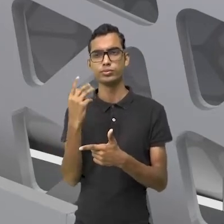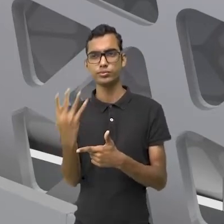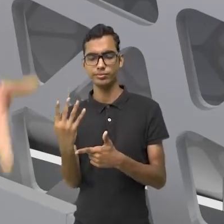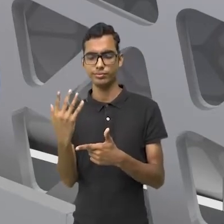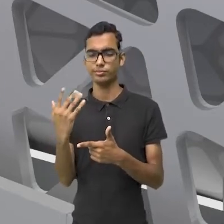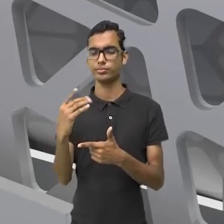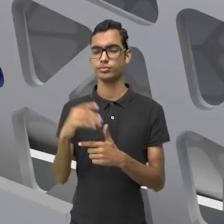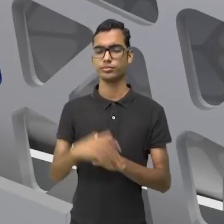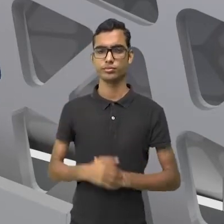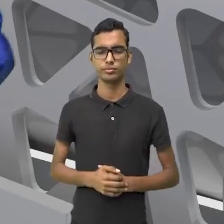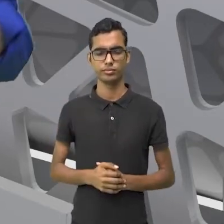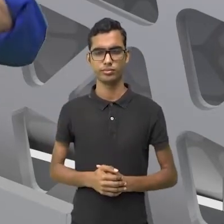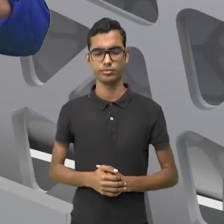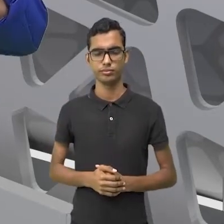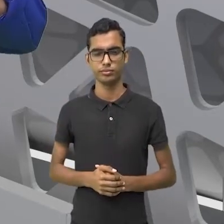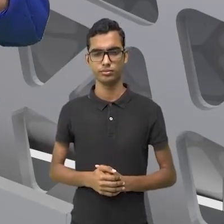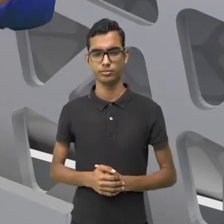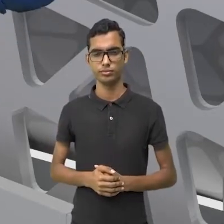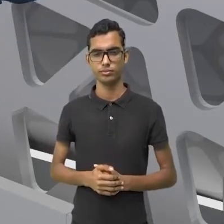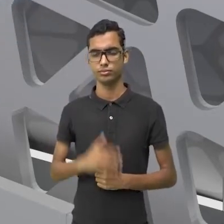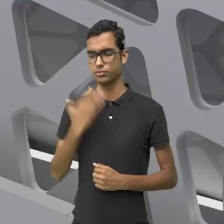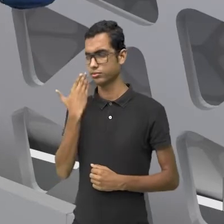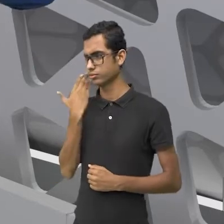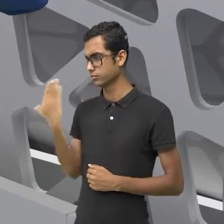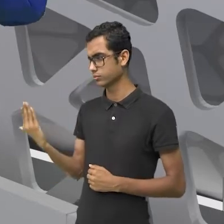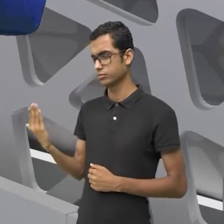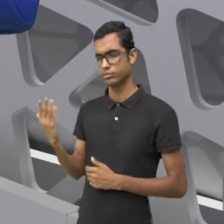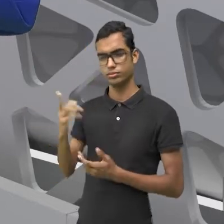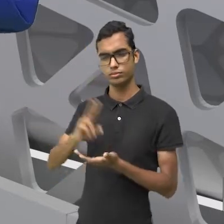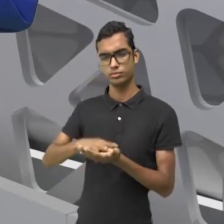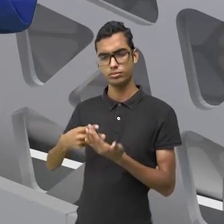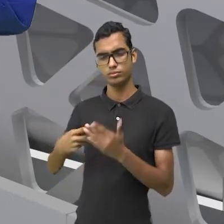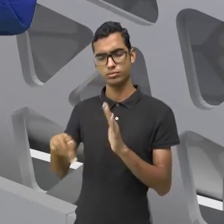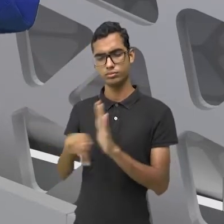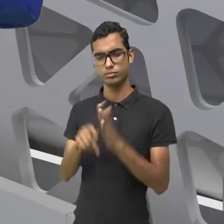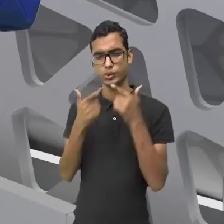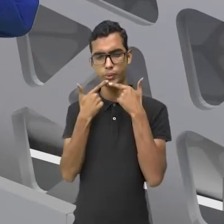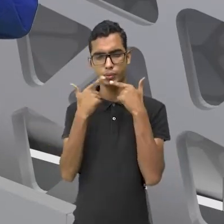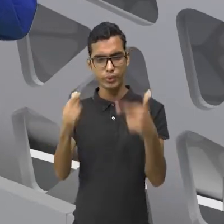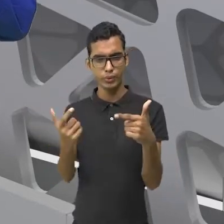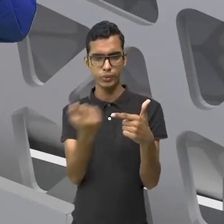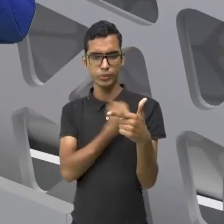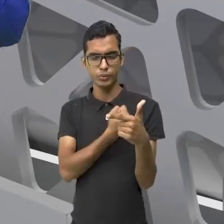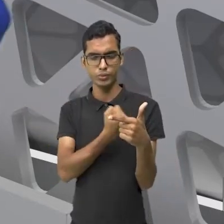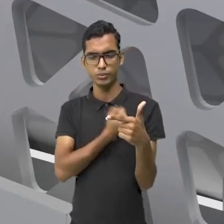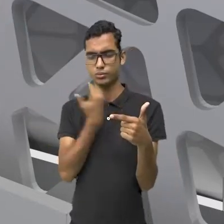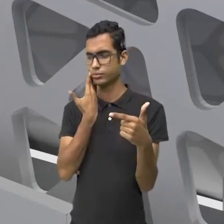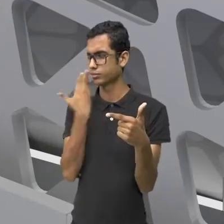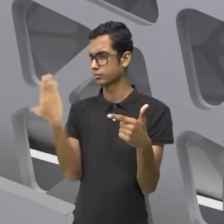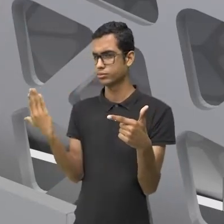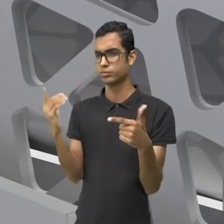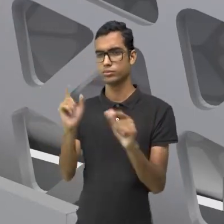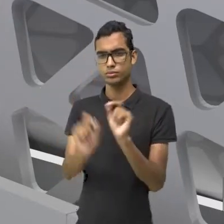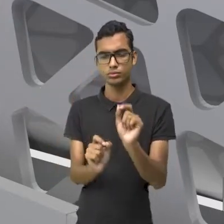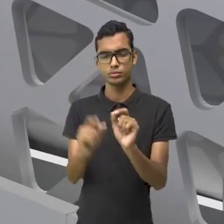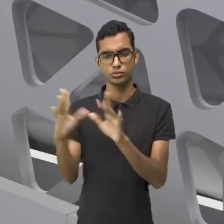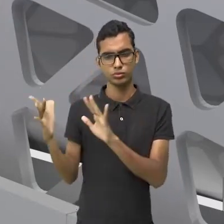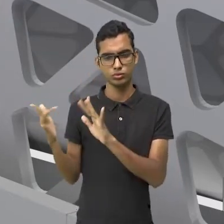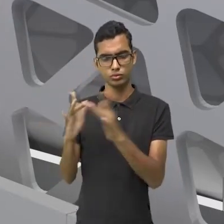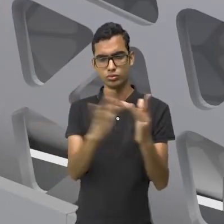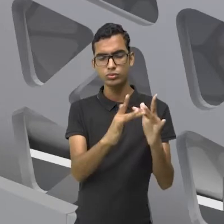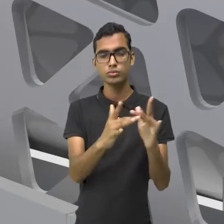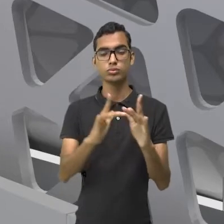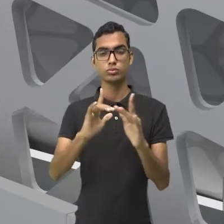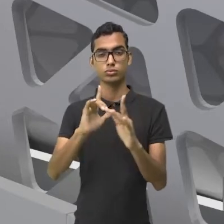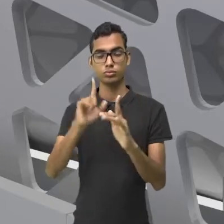pela quarta parte. Ou seja, essa tradução dessa linguagem, ela é em um contexto